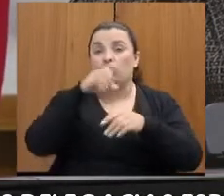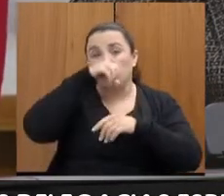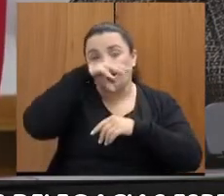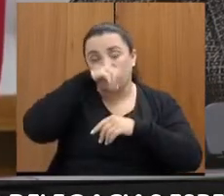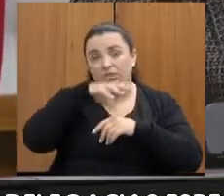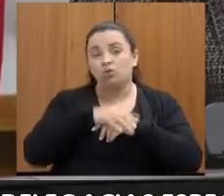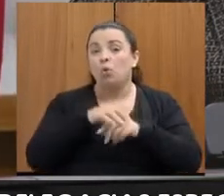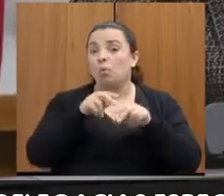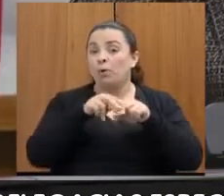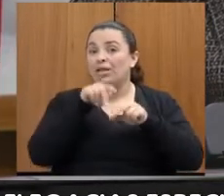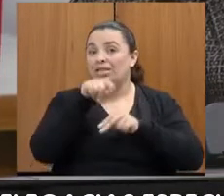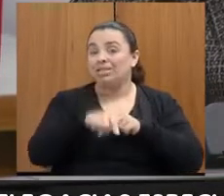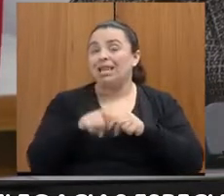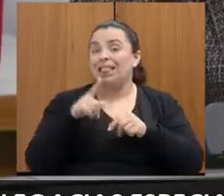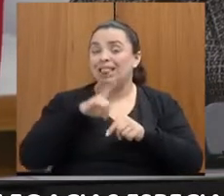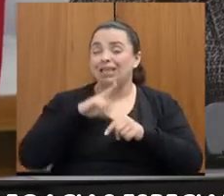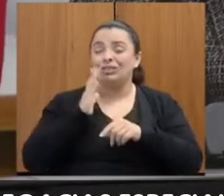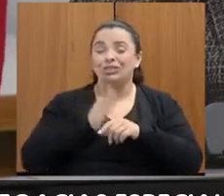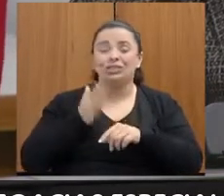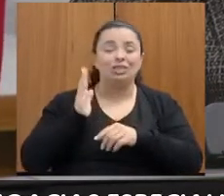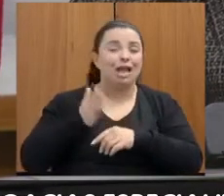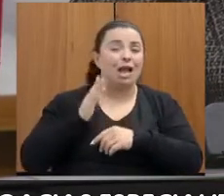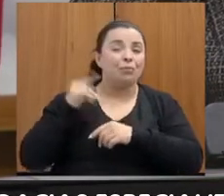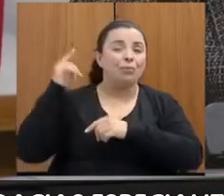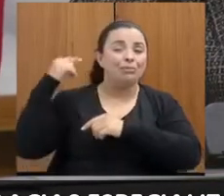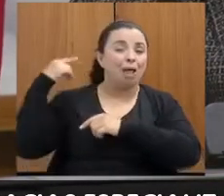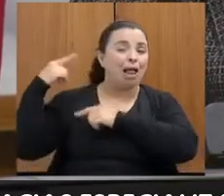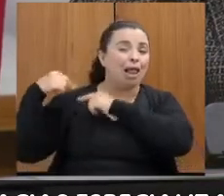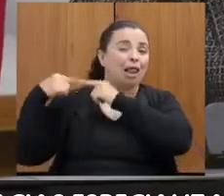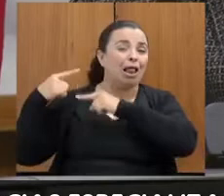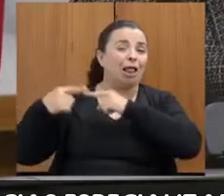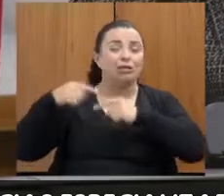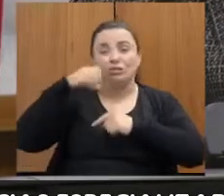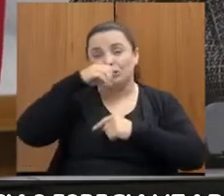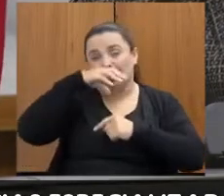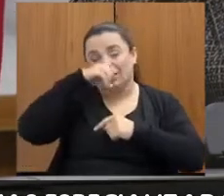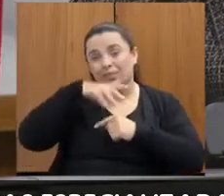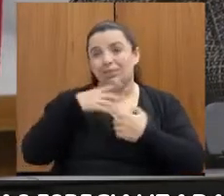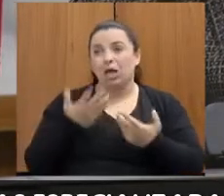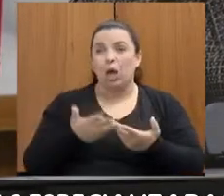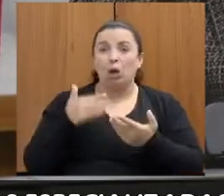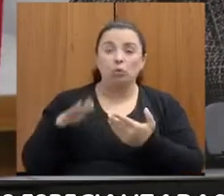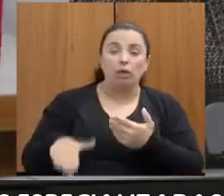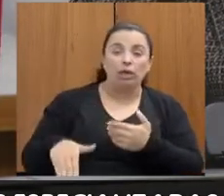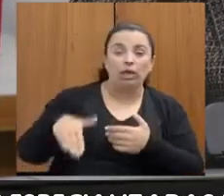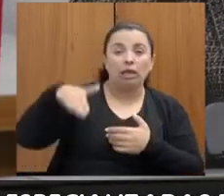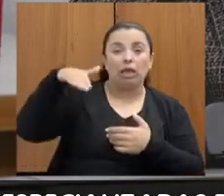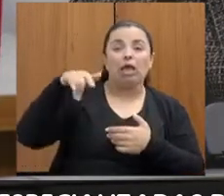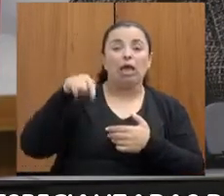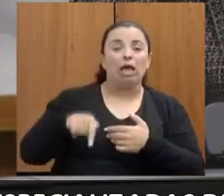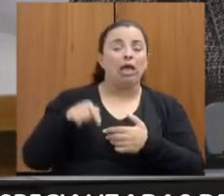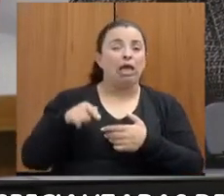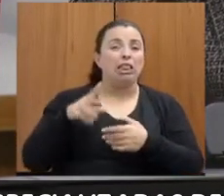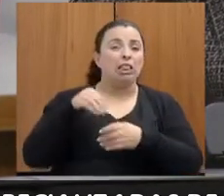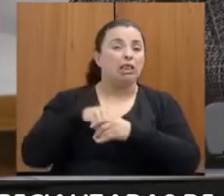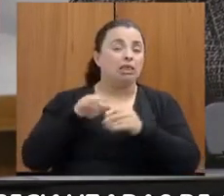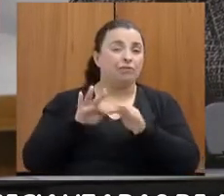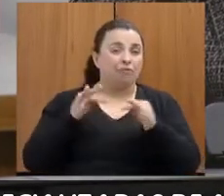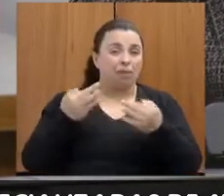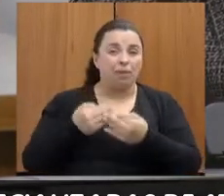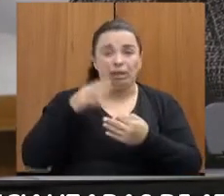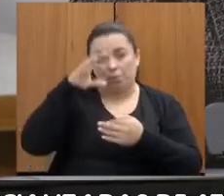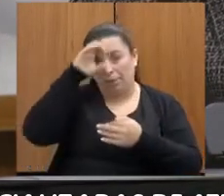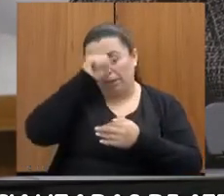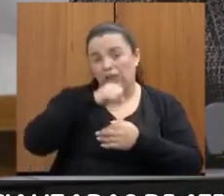violência do agressor também, porque muitas vezes a gente vê as questões que já vêm da infância, uma agressividade dentro da família, as